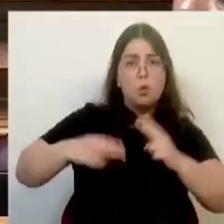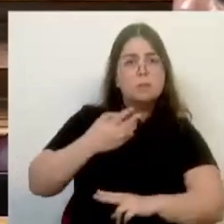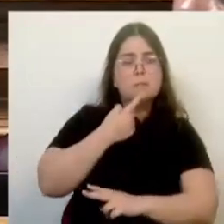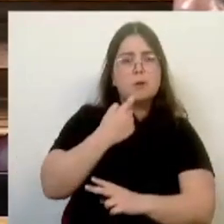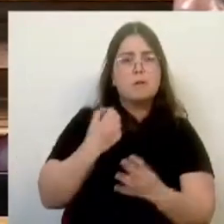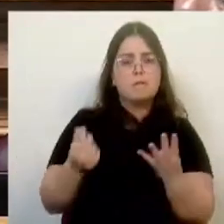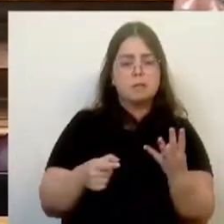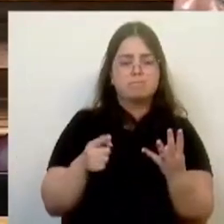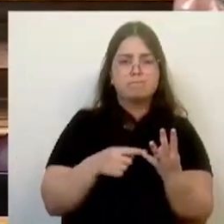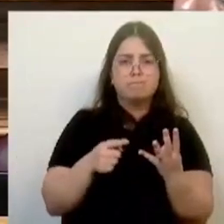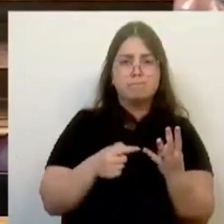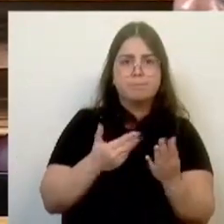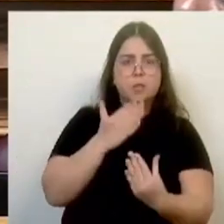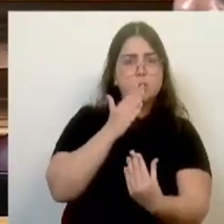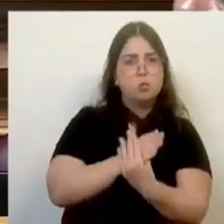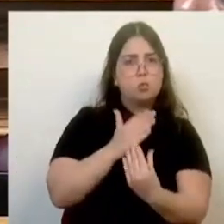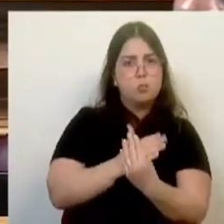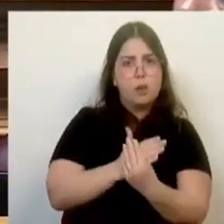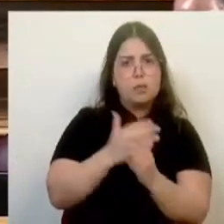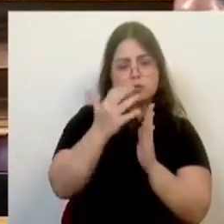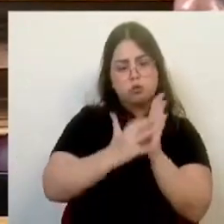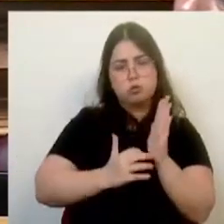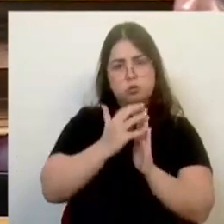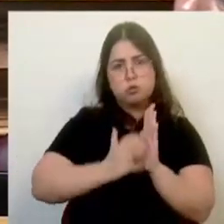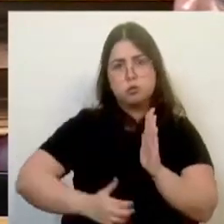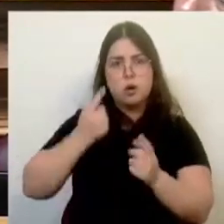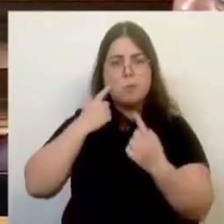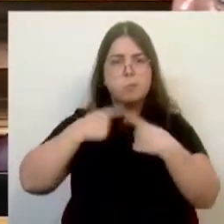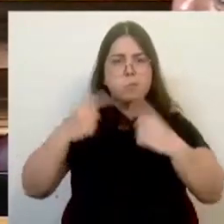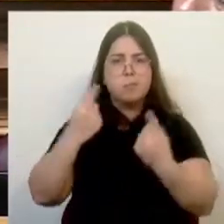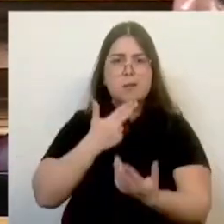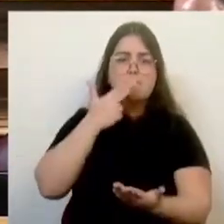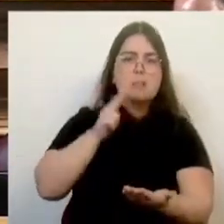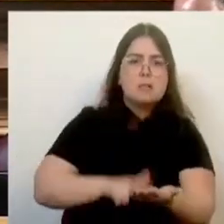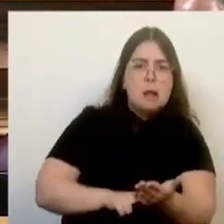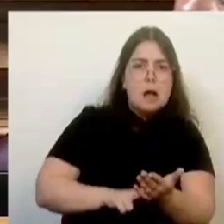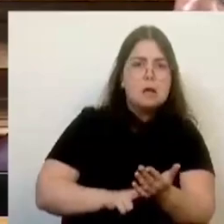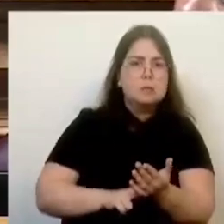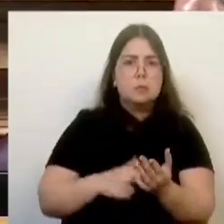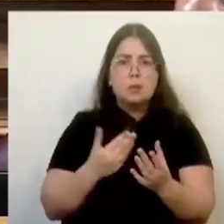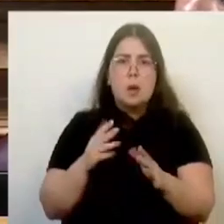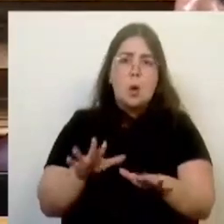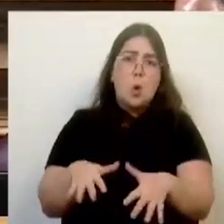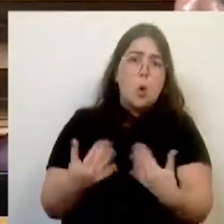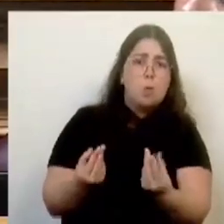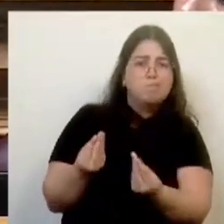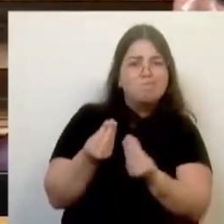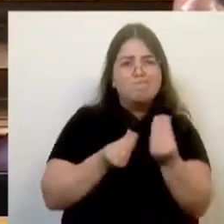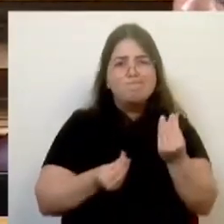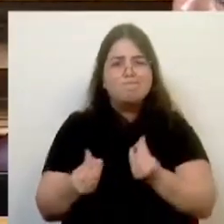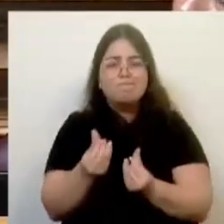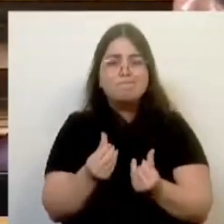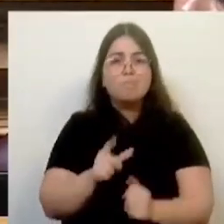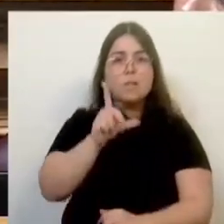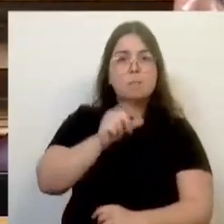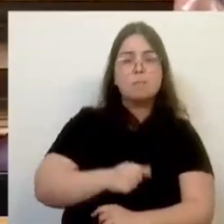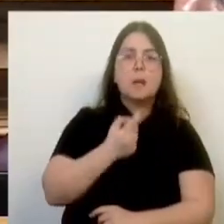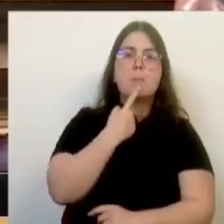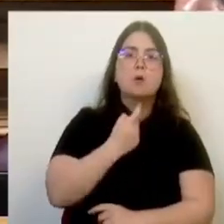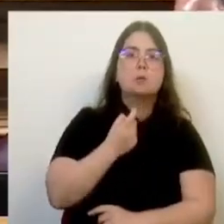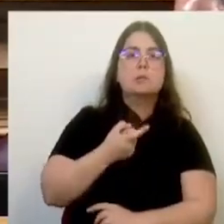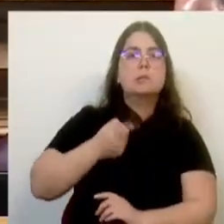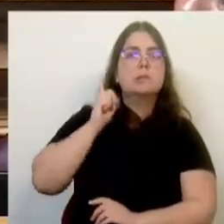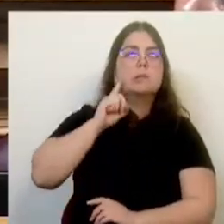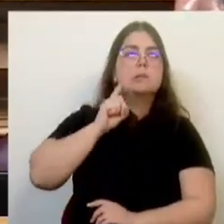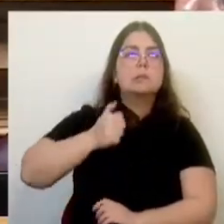fiabilidade da documentação apresentada. Mas para além disto, há outras questões, e questões elas também essenciais, que dizem respeito